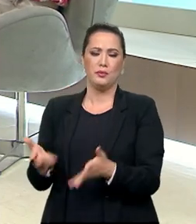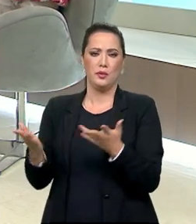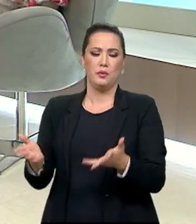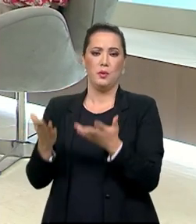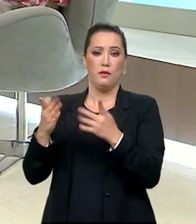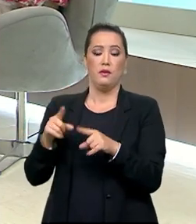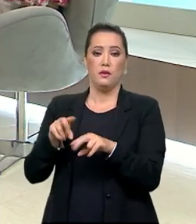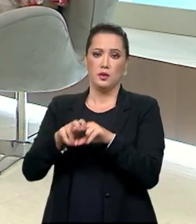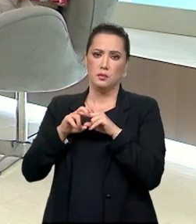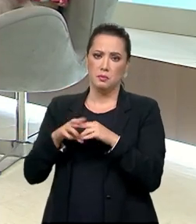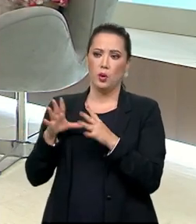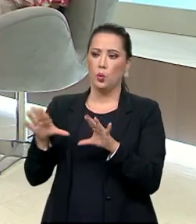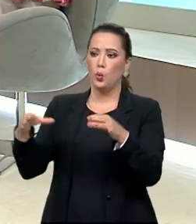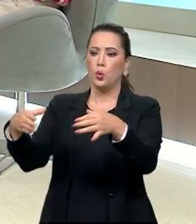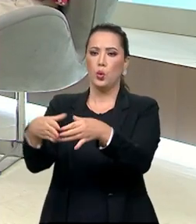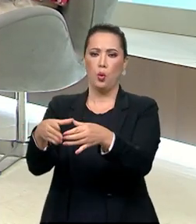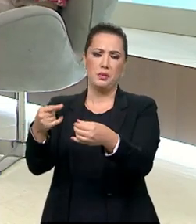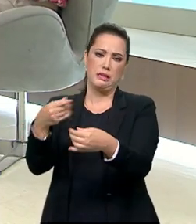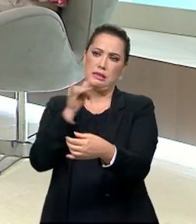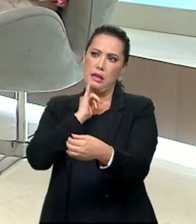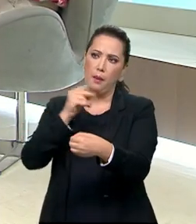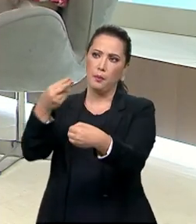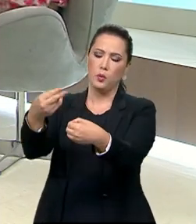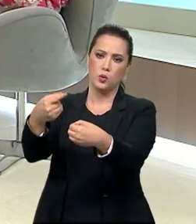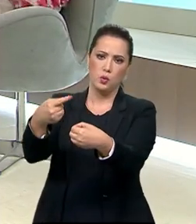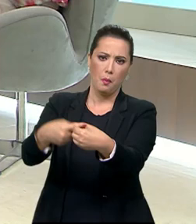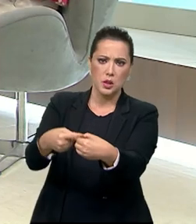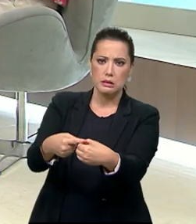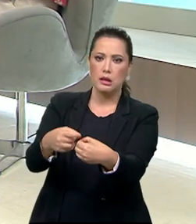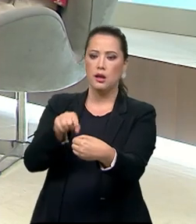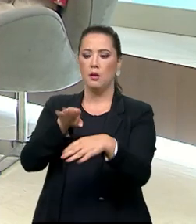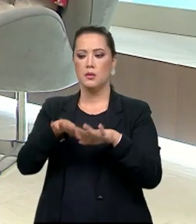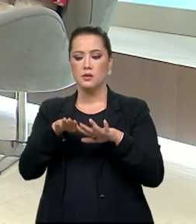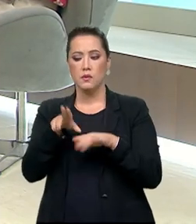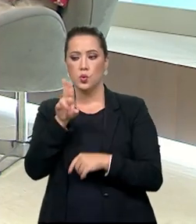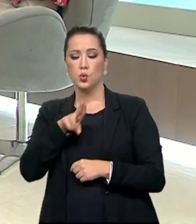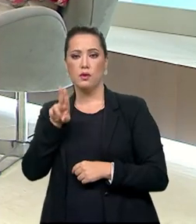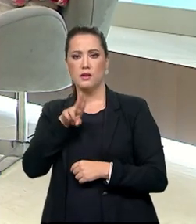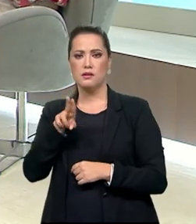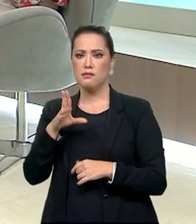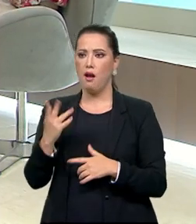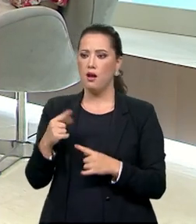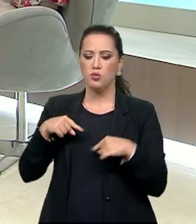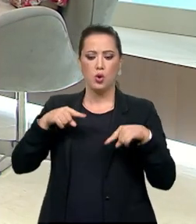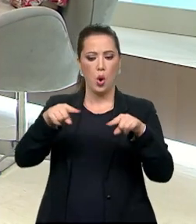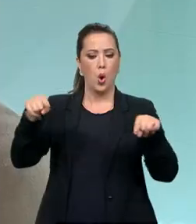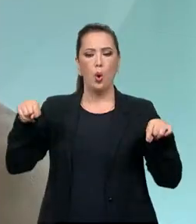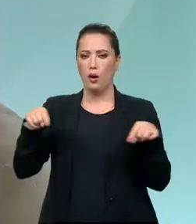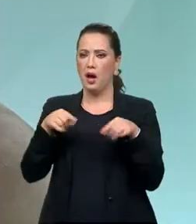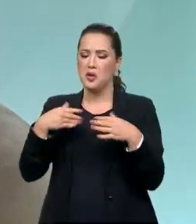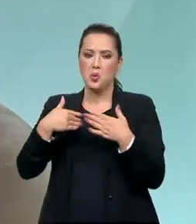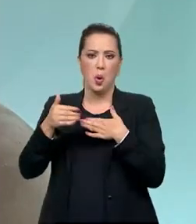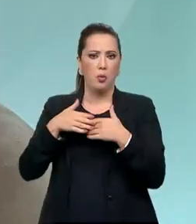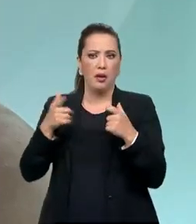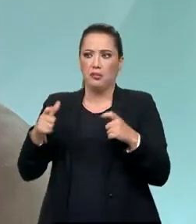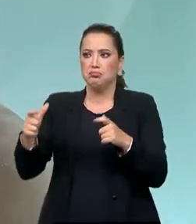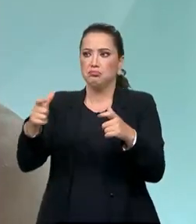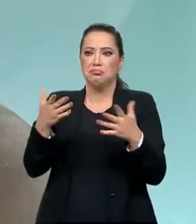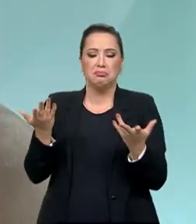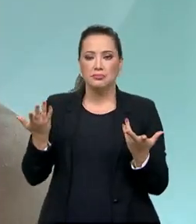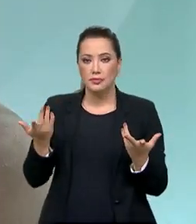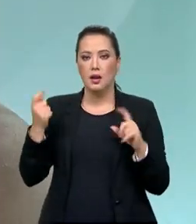através de facilitadores em municípios, universidades, OSCs, o que quiser, não é? Para que as famílias